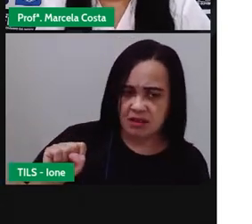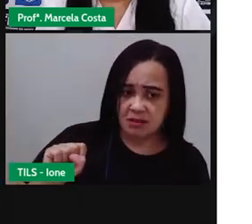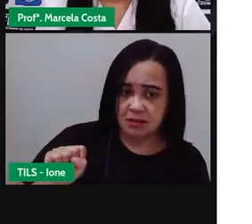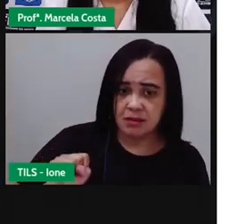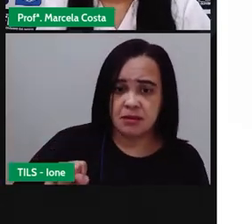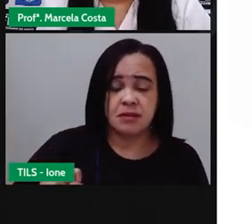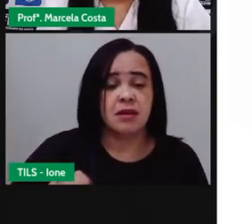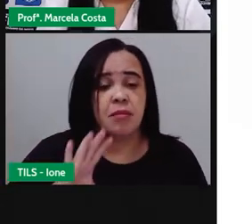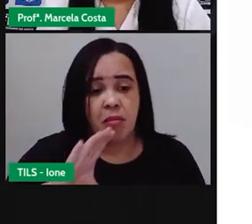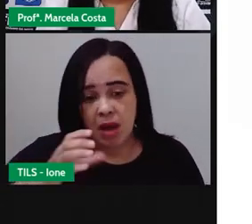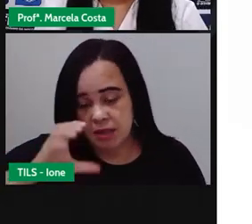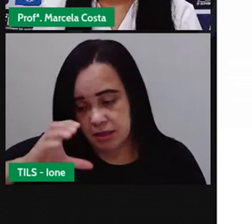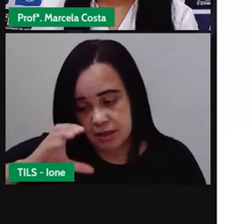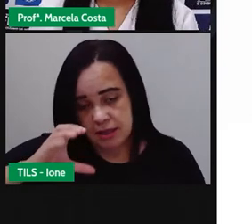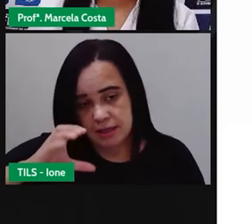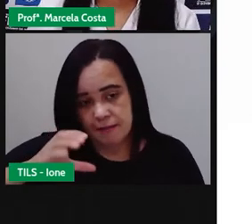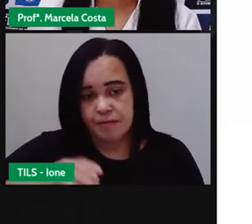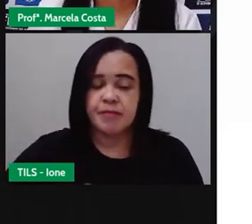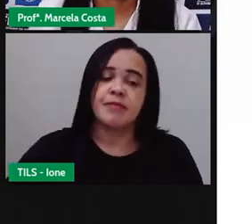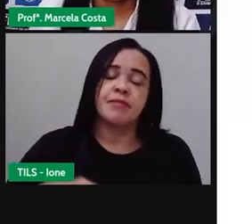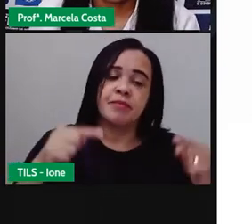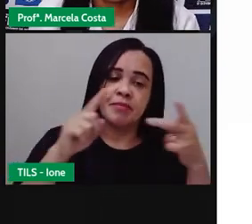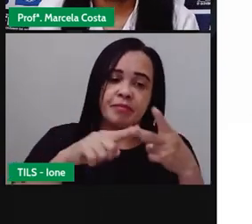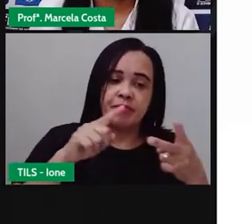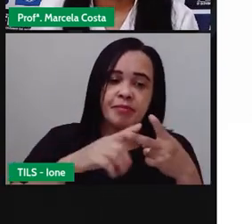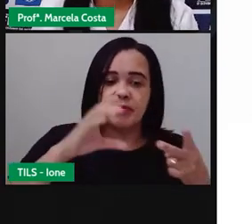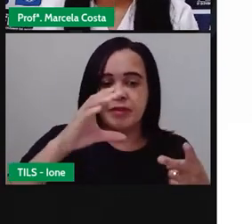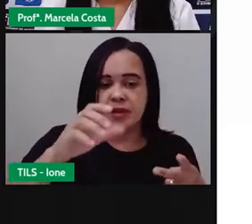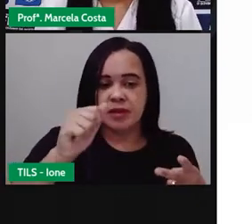caroço, ó, caroço.